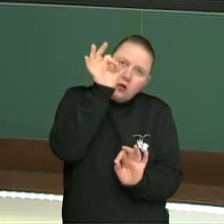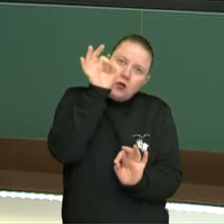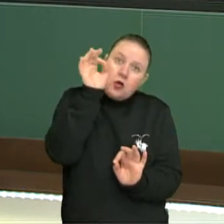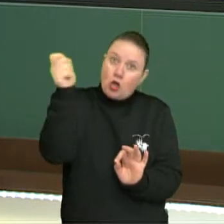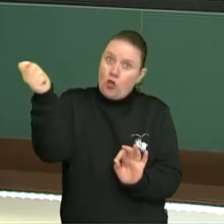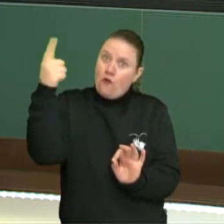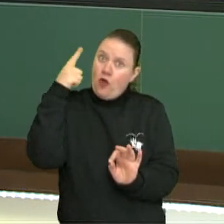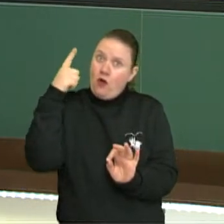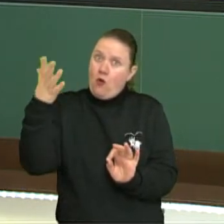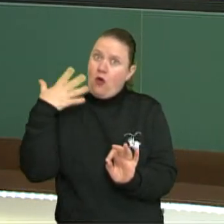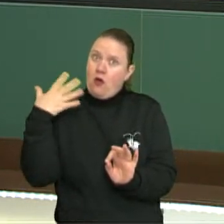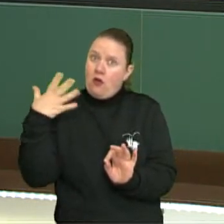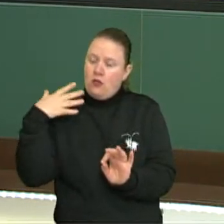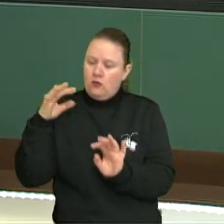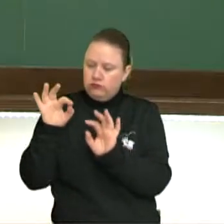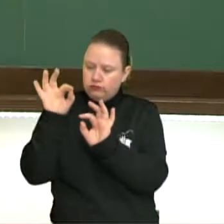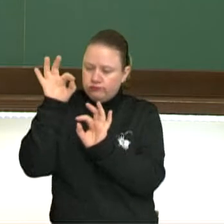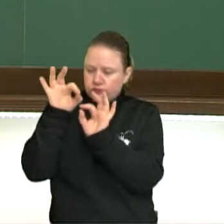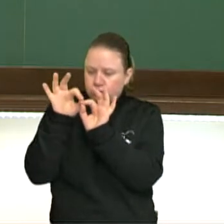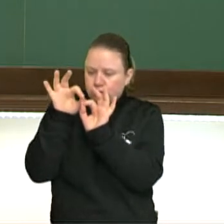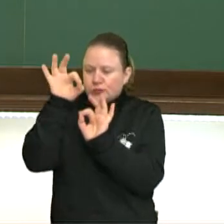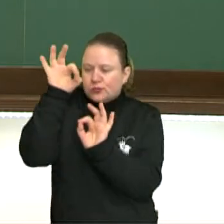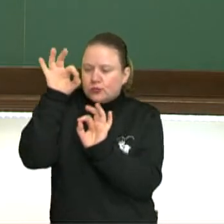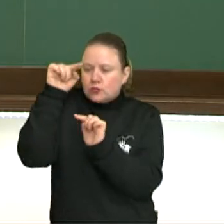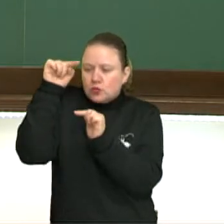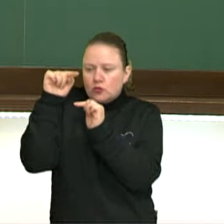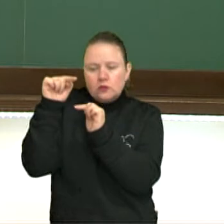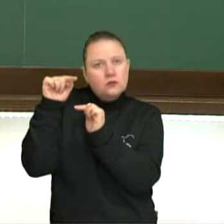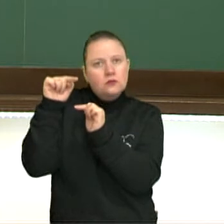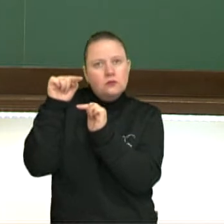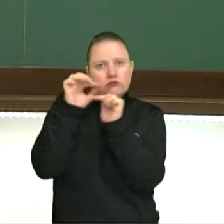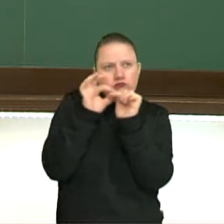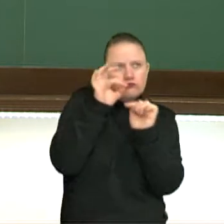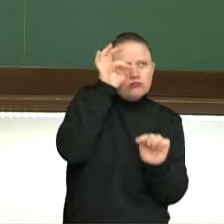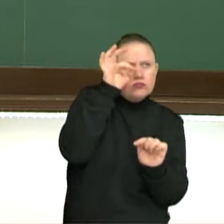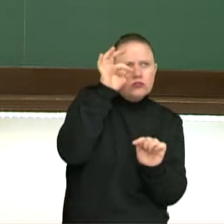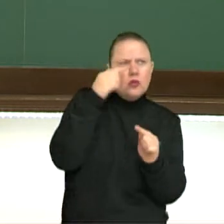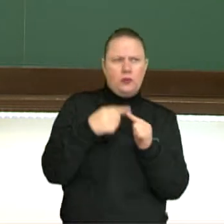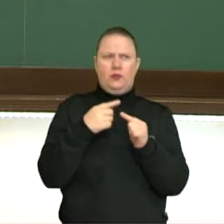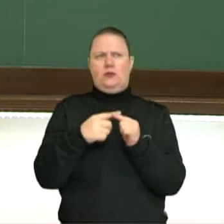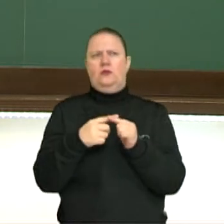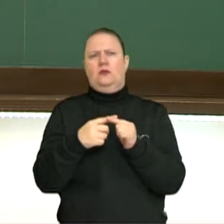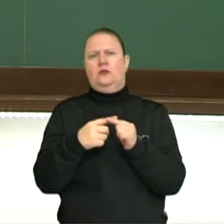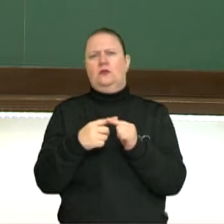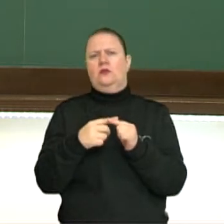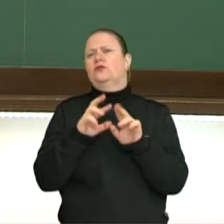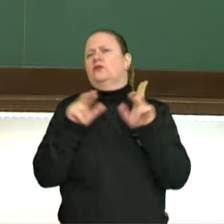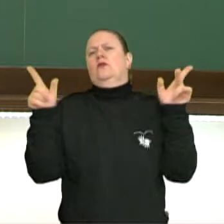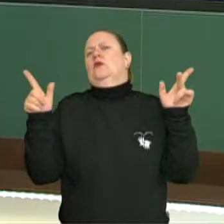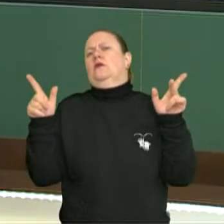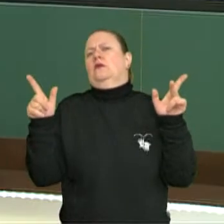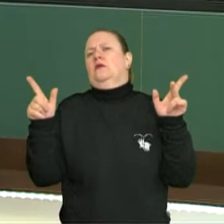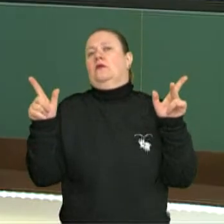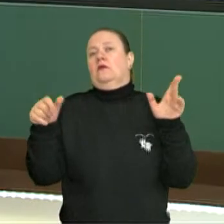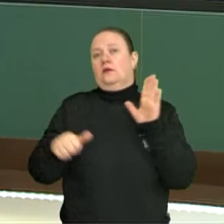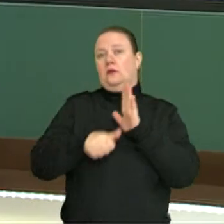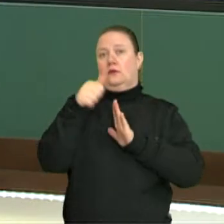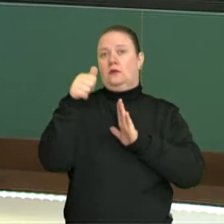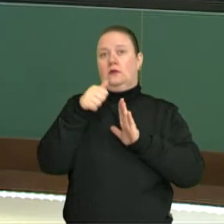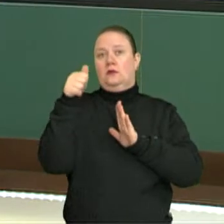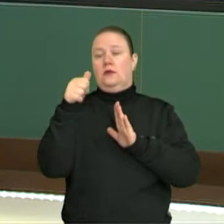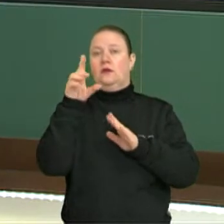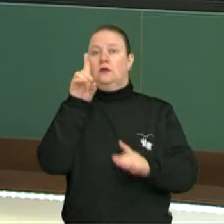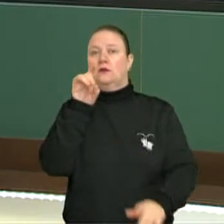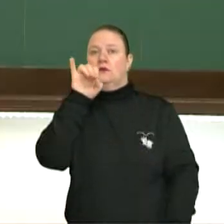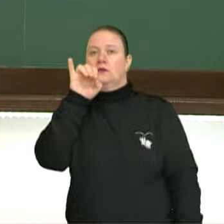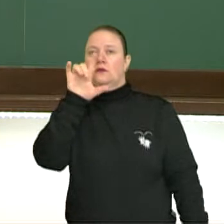folga aqui acaba sendo maior, né? E o porquê que isso acontece? Bem, primeiro, é com a dilatação,